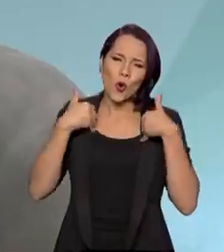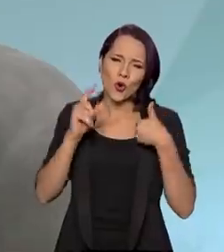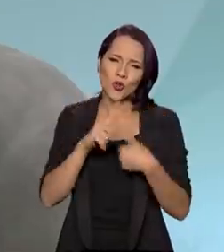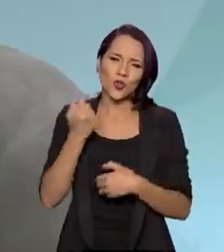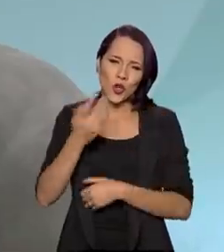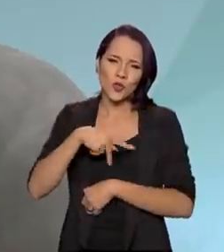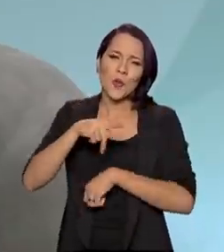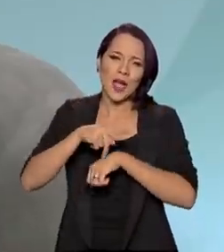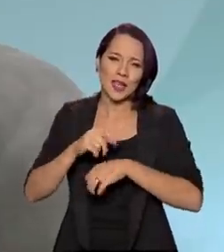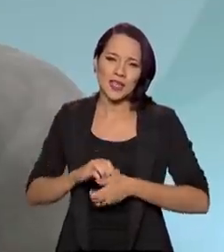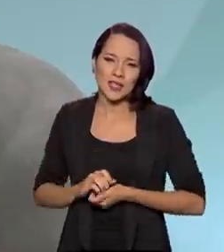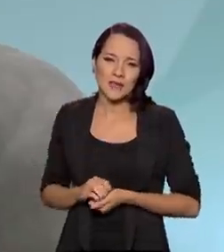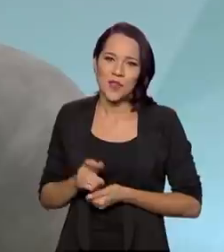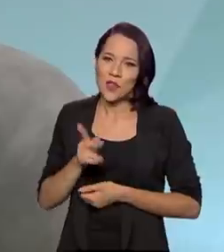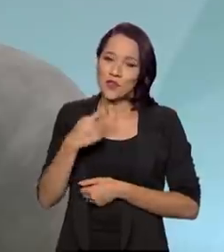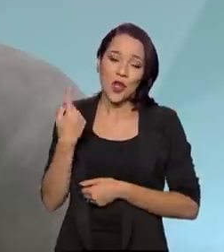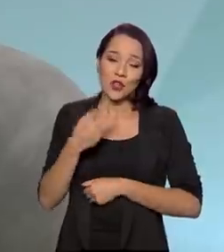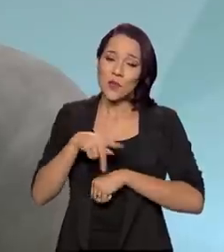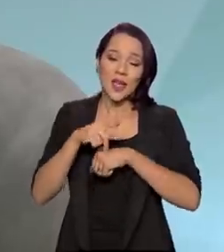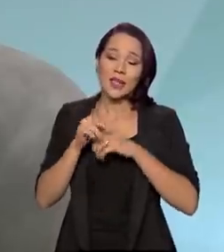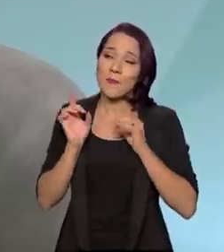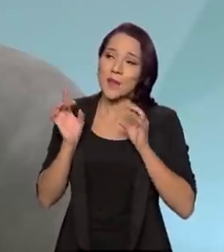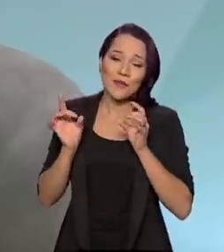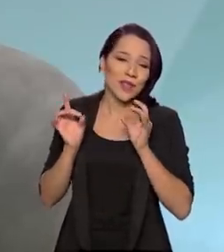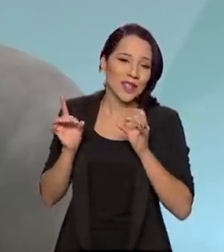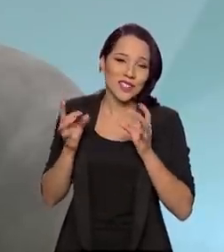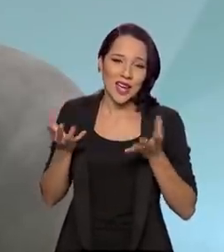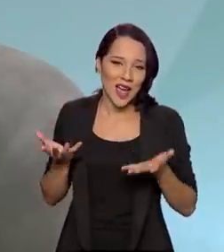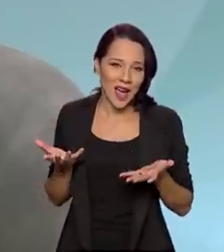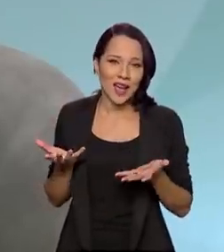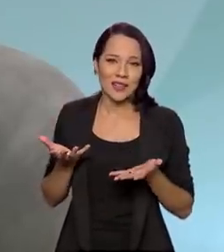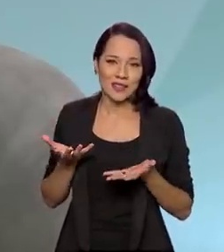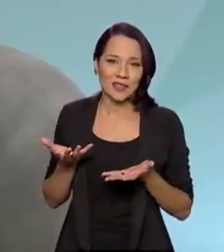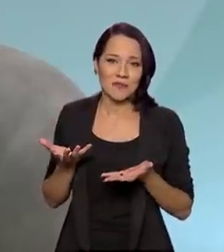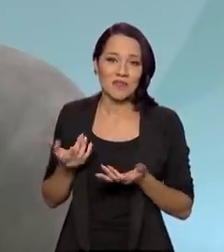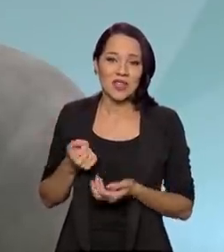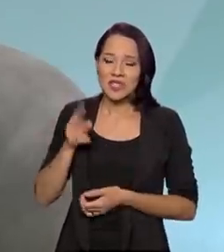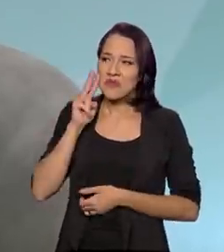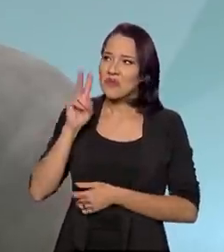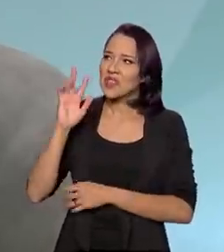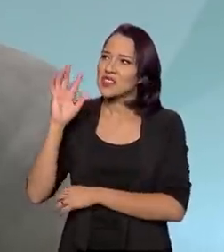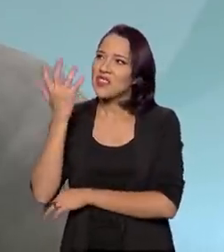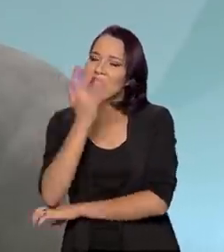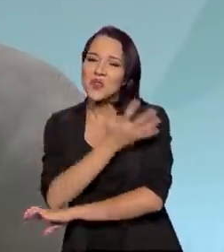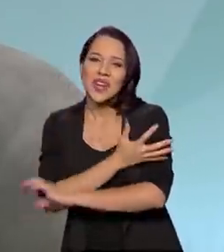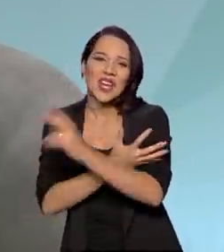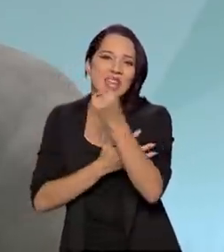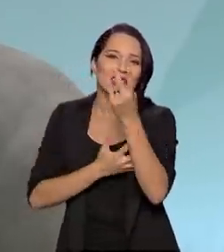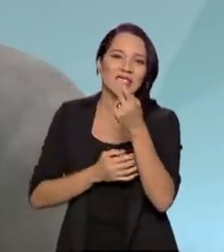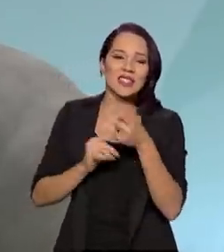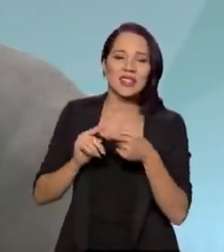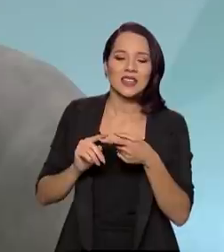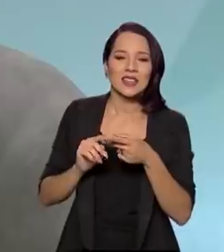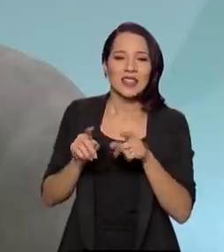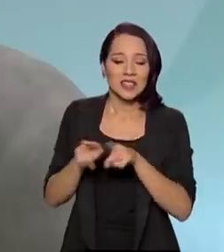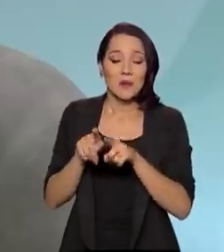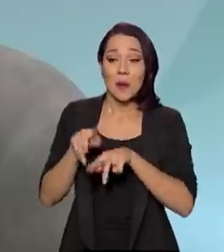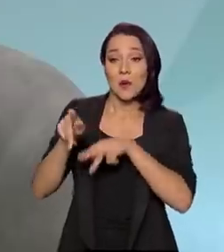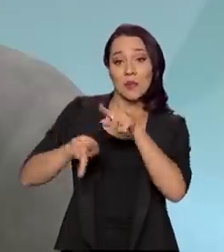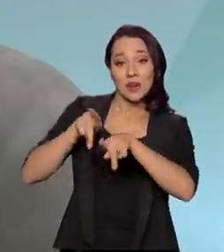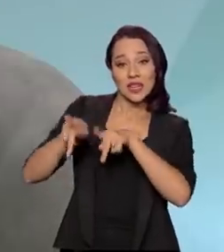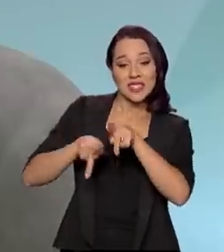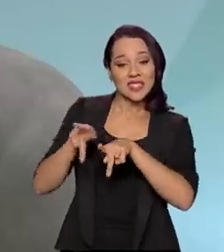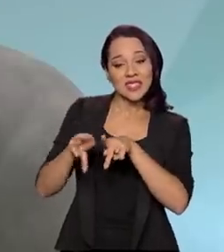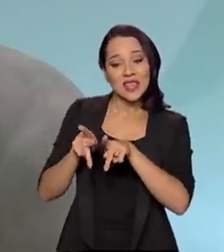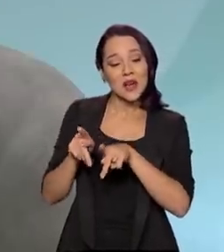país é privilegiado do ponto de vista de natureza, da própria população